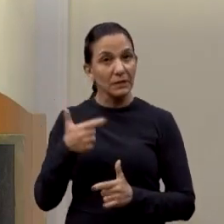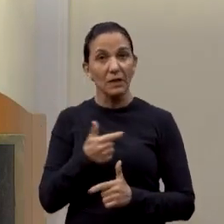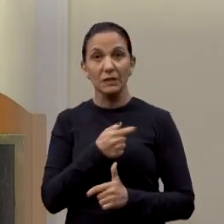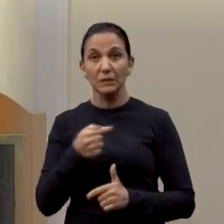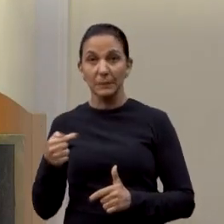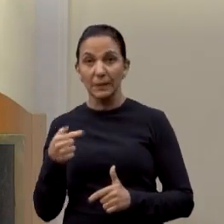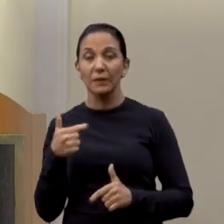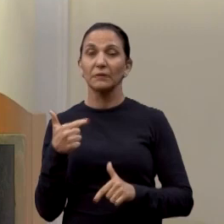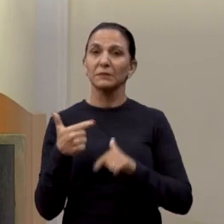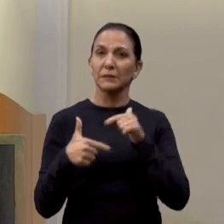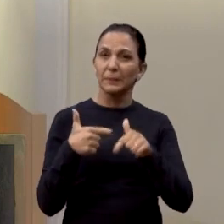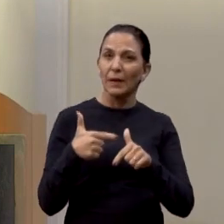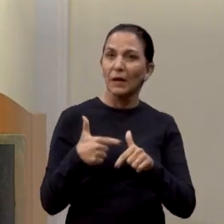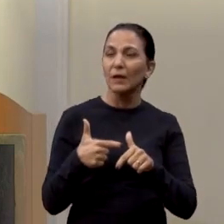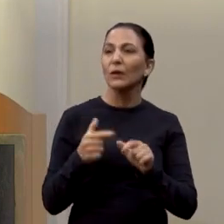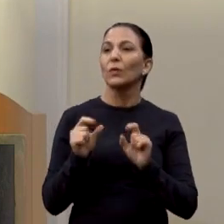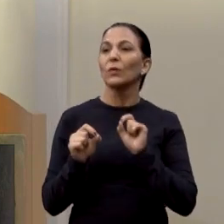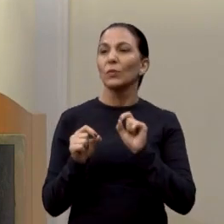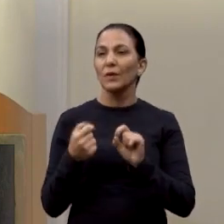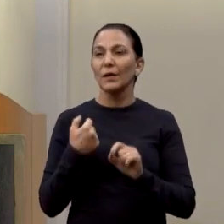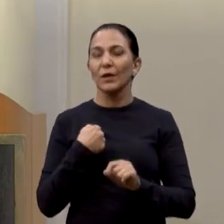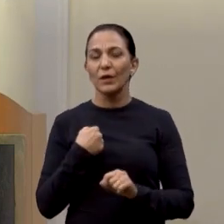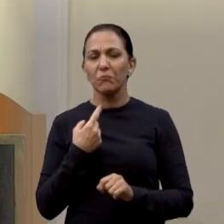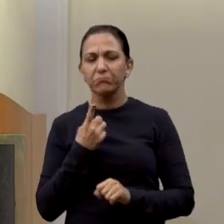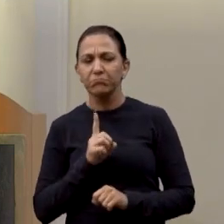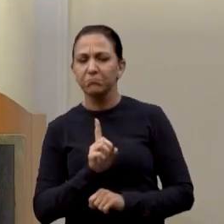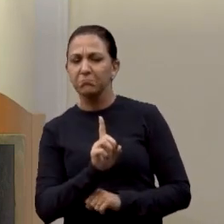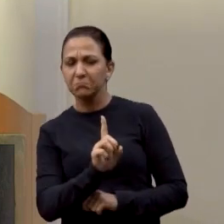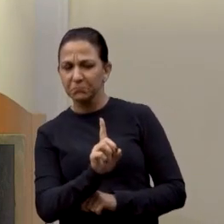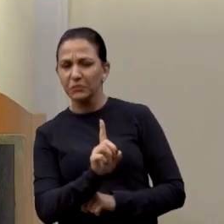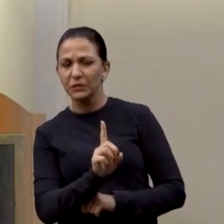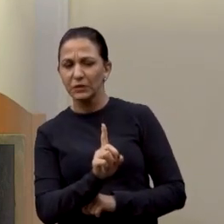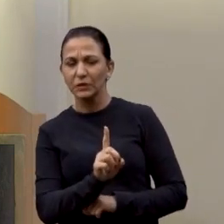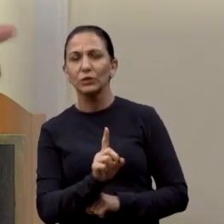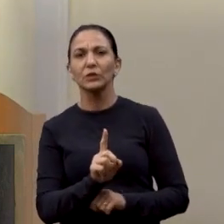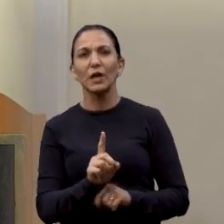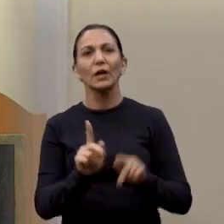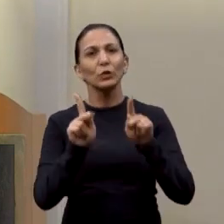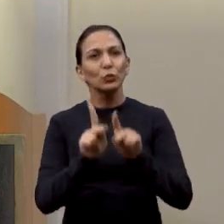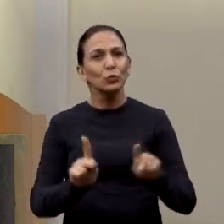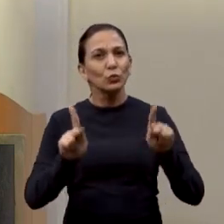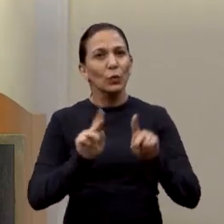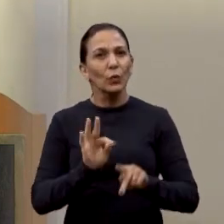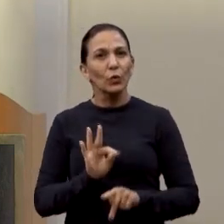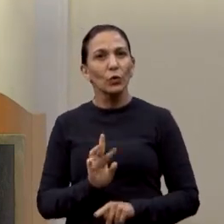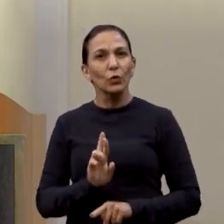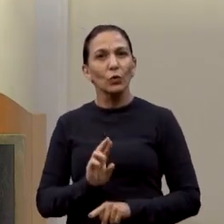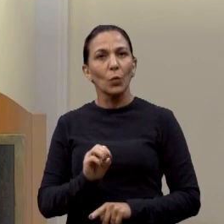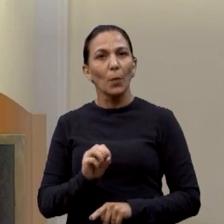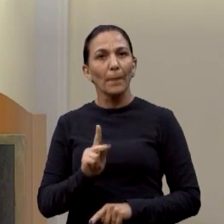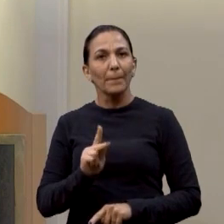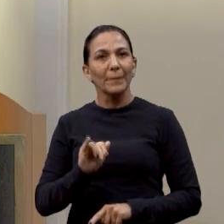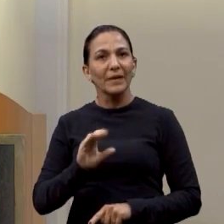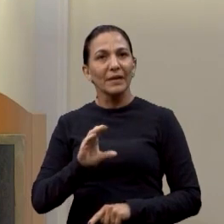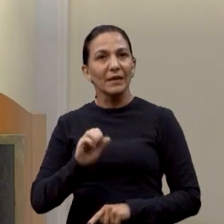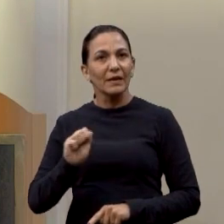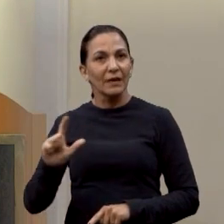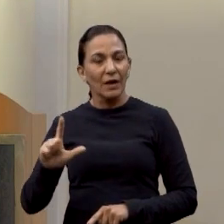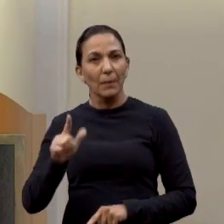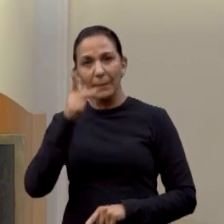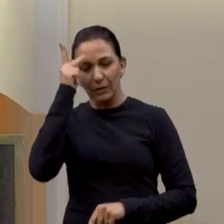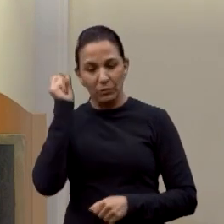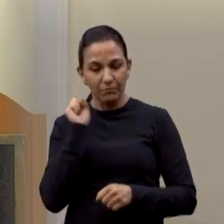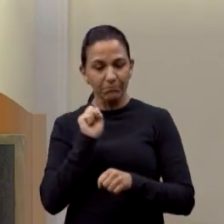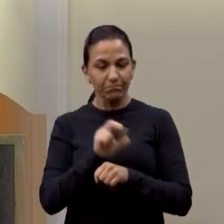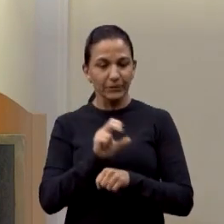Marques não está aqui, mas eu estive lá algumas vezes no Tropical Shop, conversando inclusive com os agentes de segurança